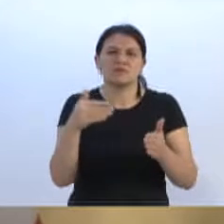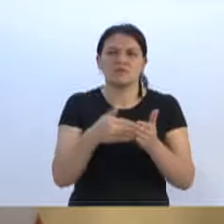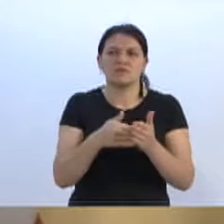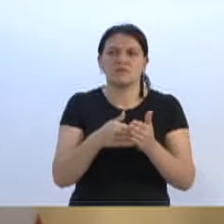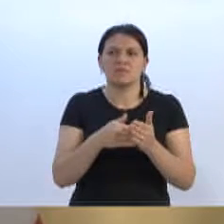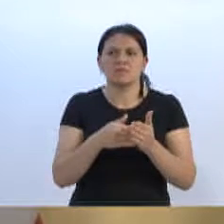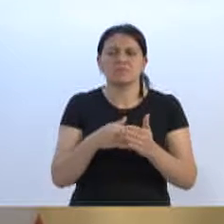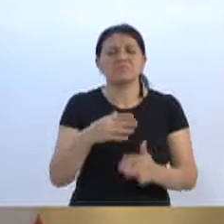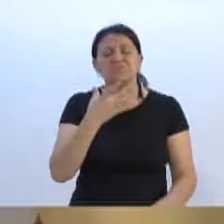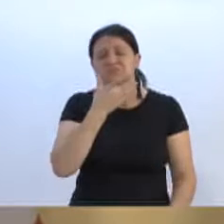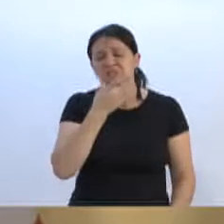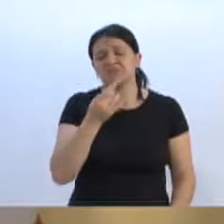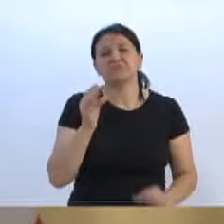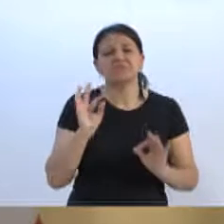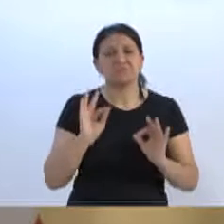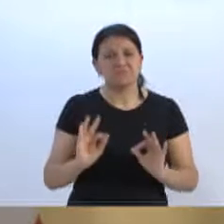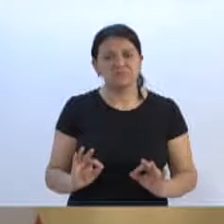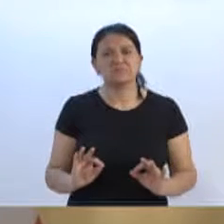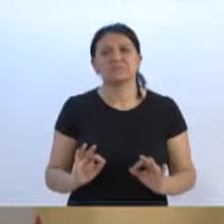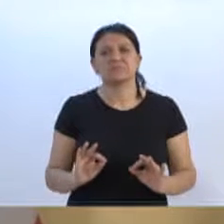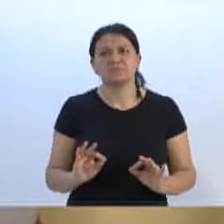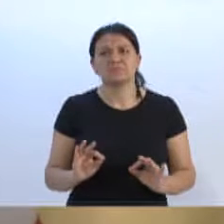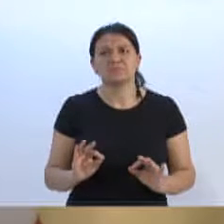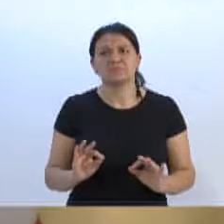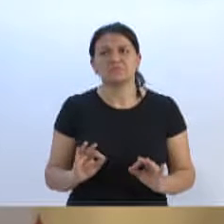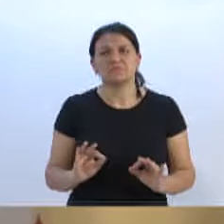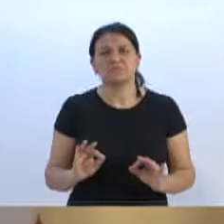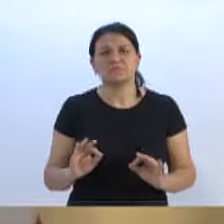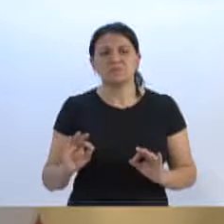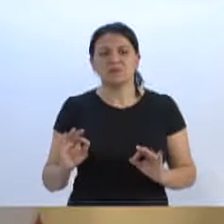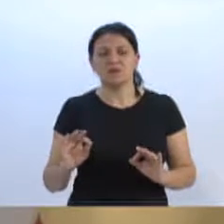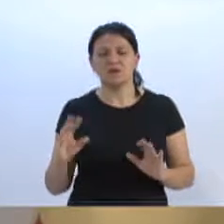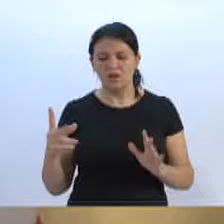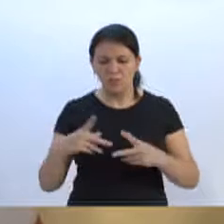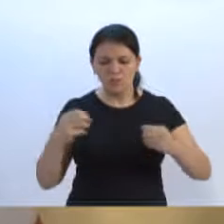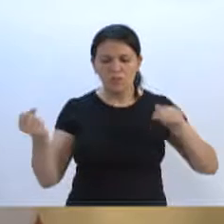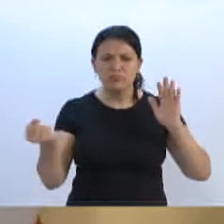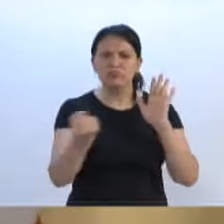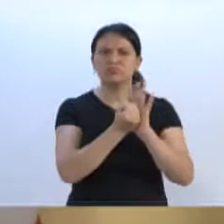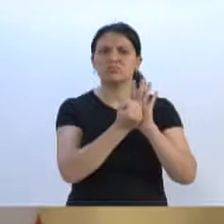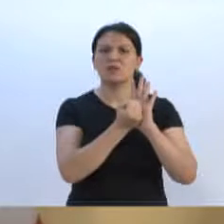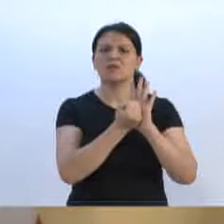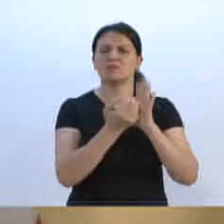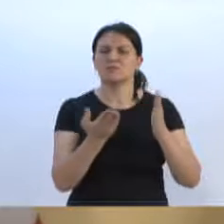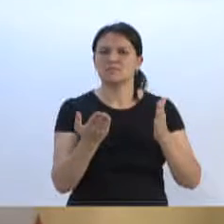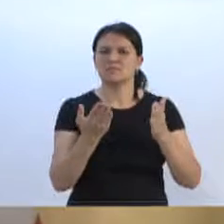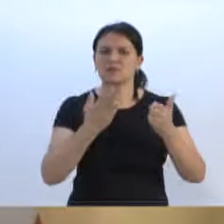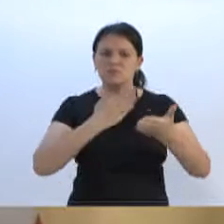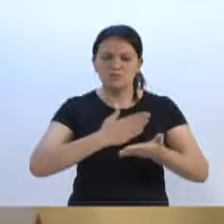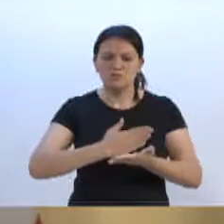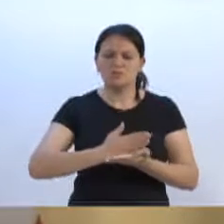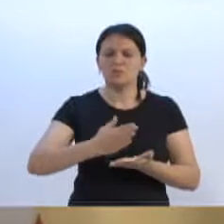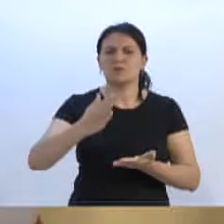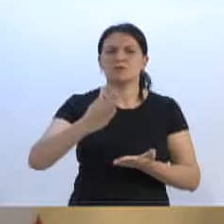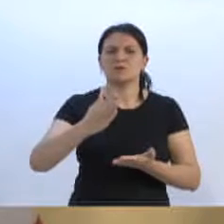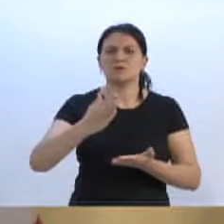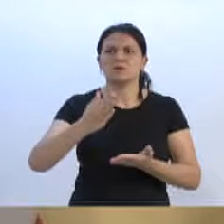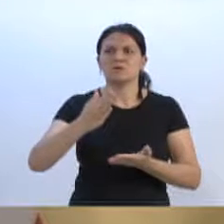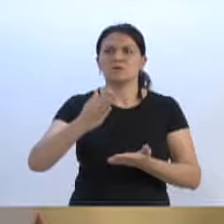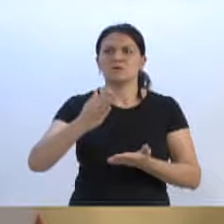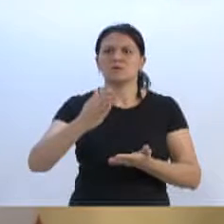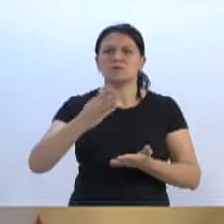Eu acho, sinceramente, que é um fato marcante. É o pontapé inicial para o resgate da